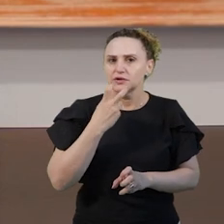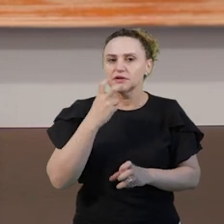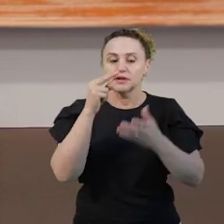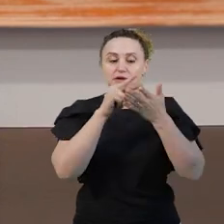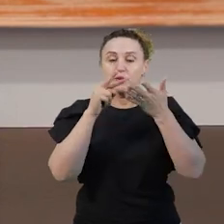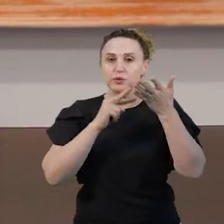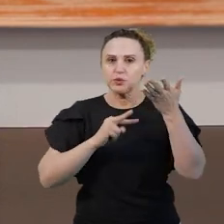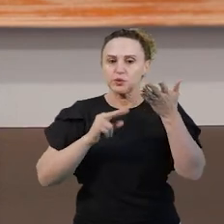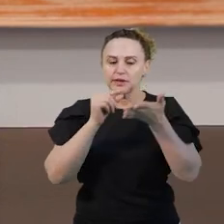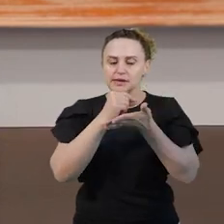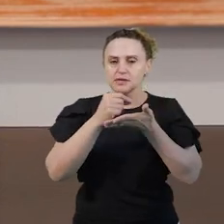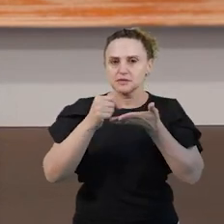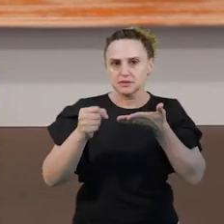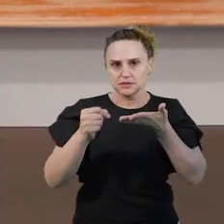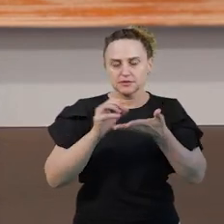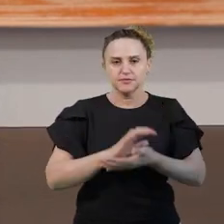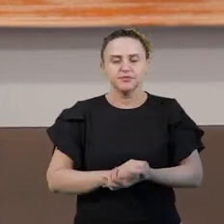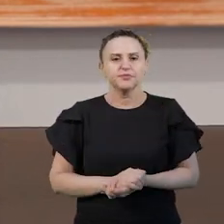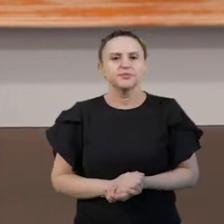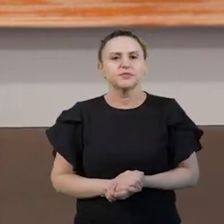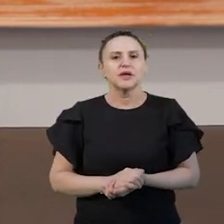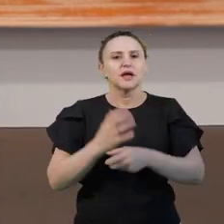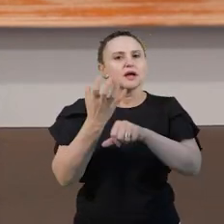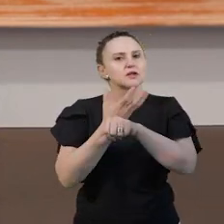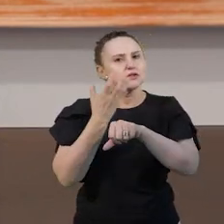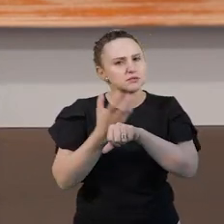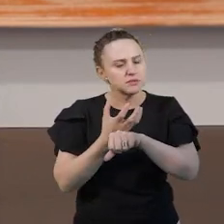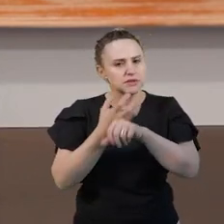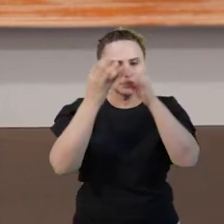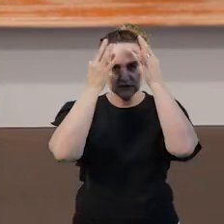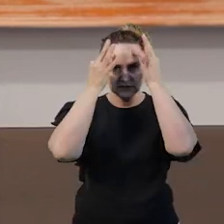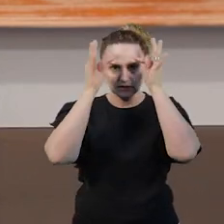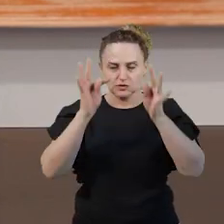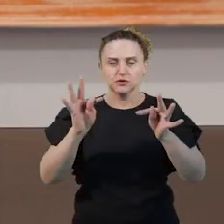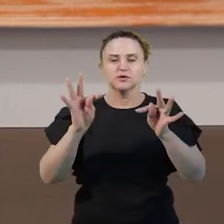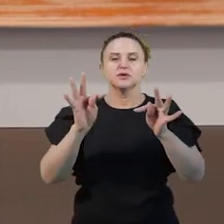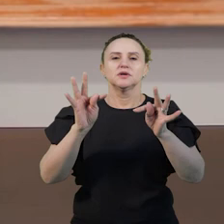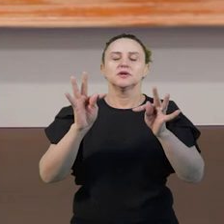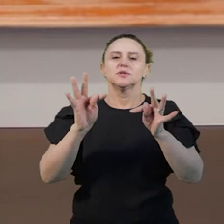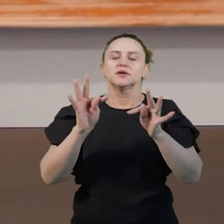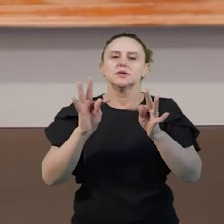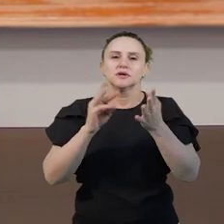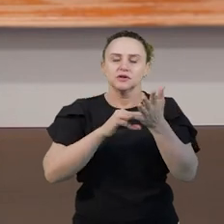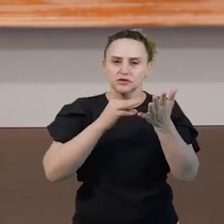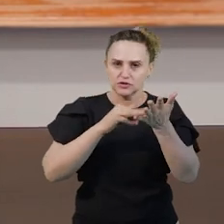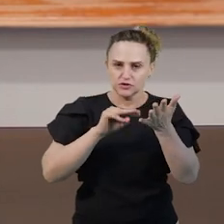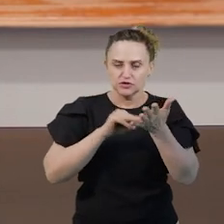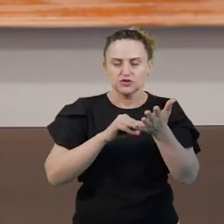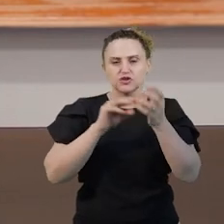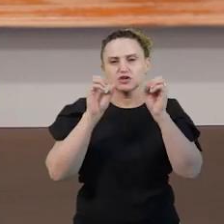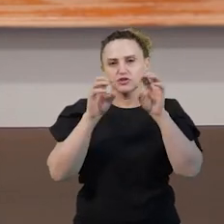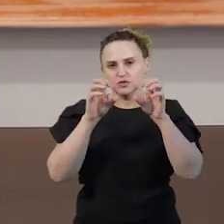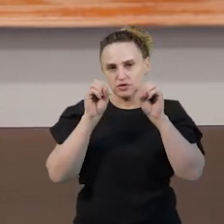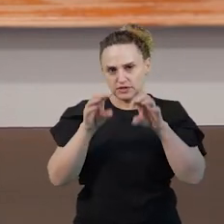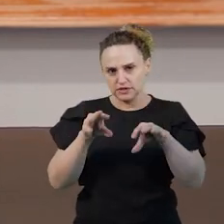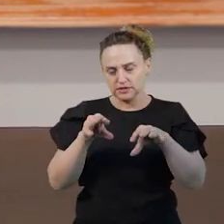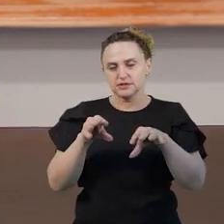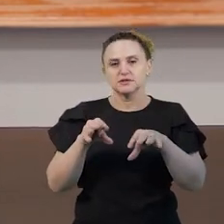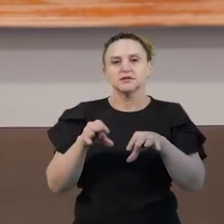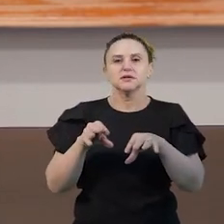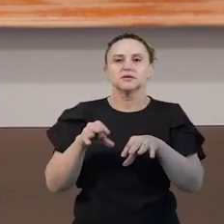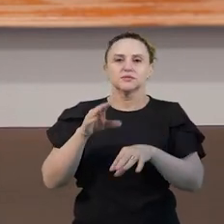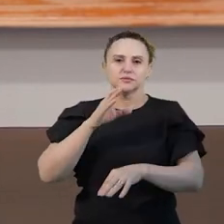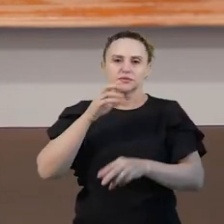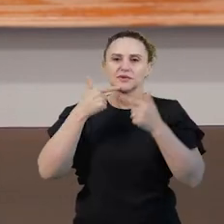Leitura e Escrita para a disciplina de Teoria e Metodologia do Ensino da Língua Portuguesa do curso de Pedagogia da